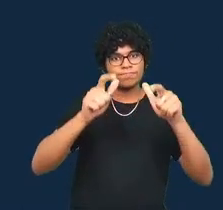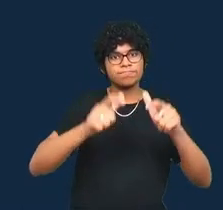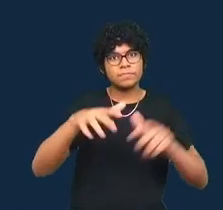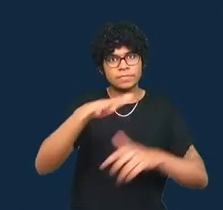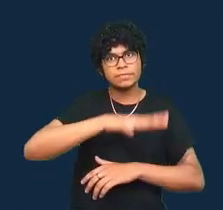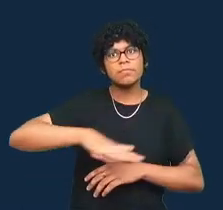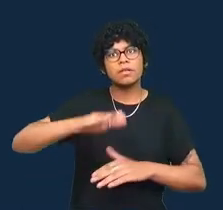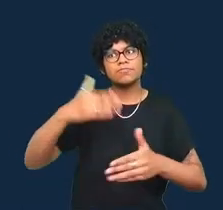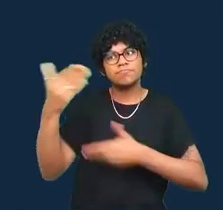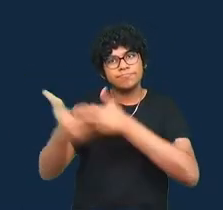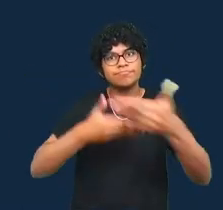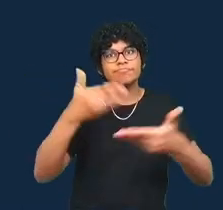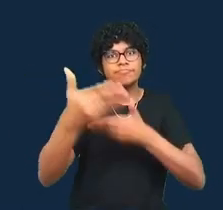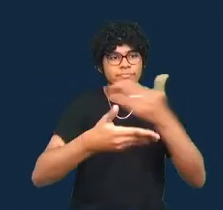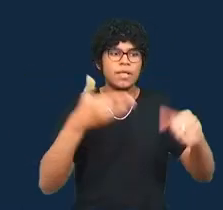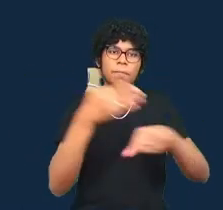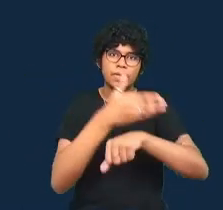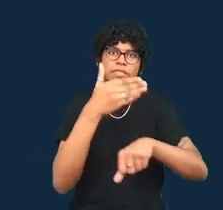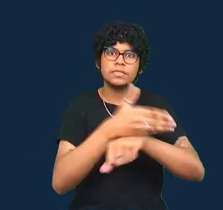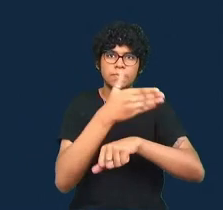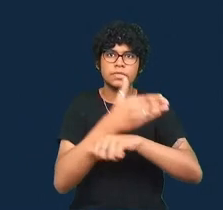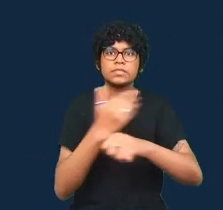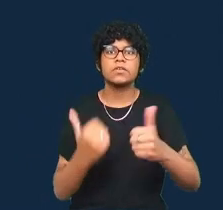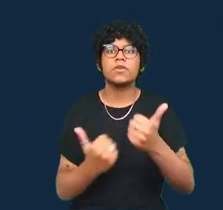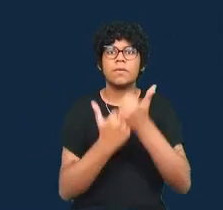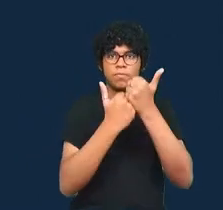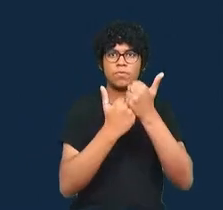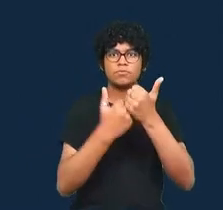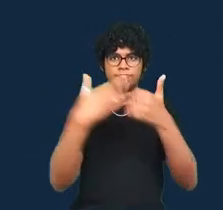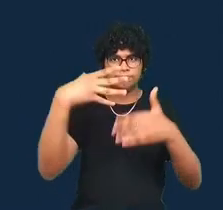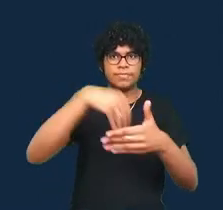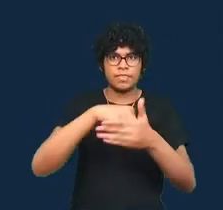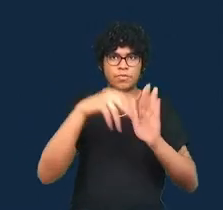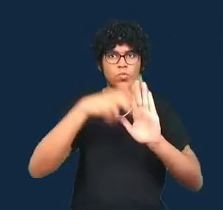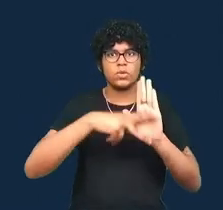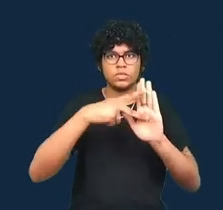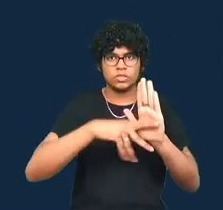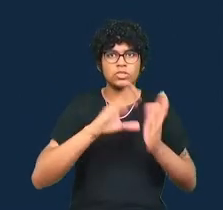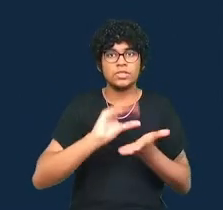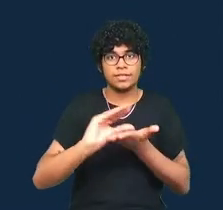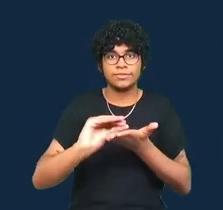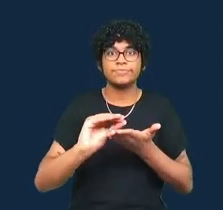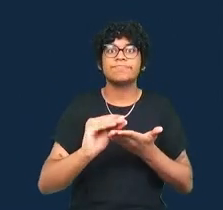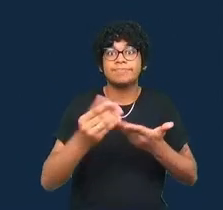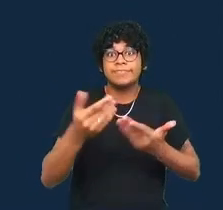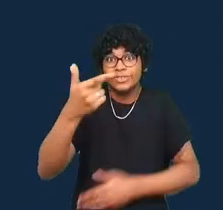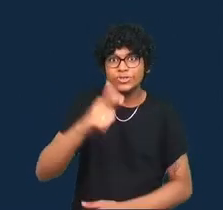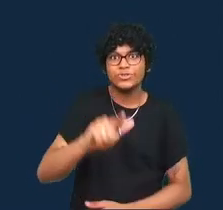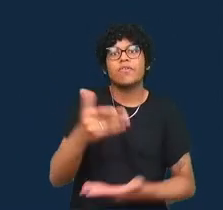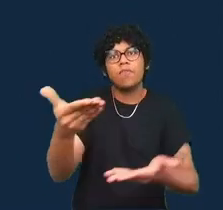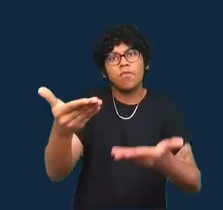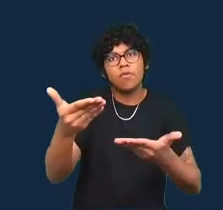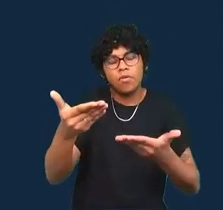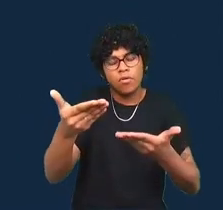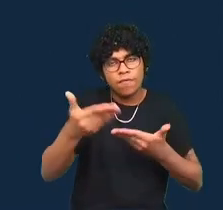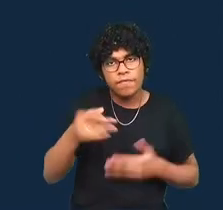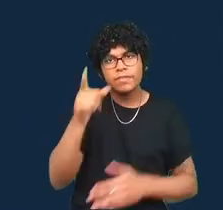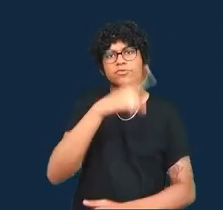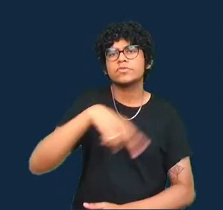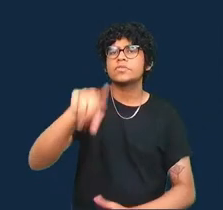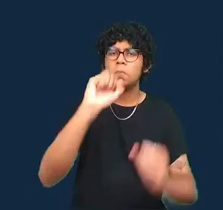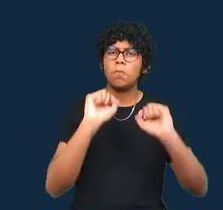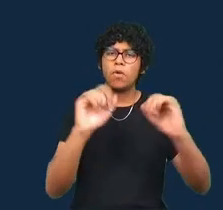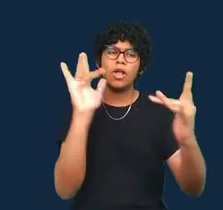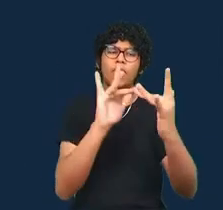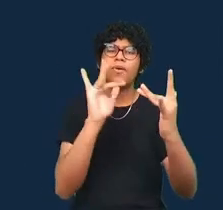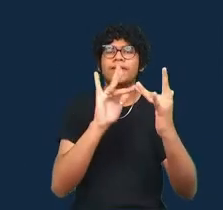nesses projetos de dados. E mais uma vez eu gostaria de estender o convite para que vocês me contatem se tiverem qualquer